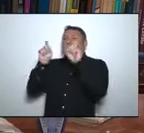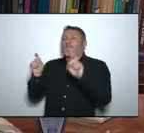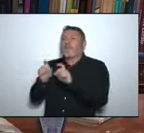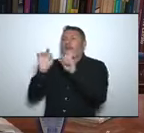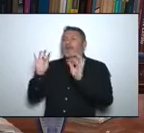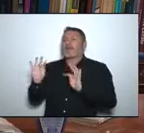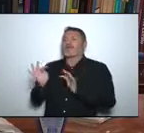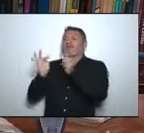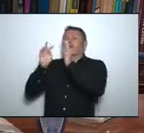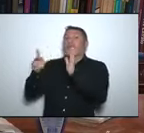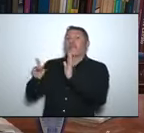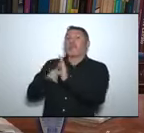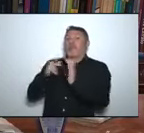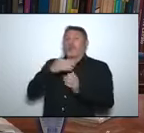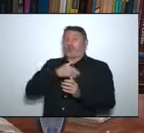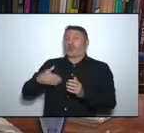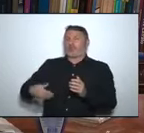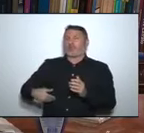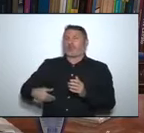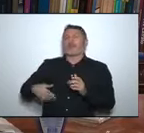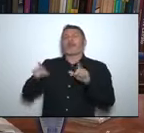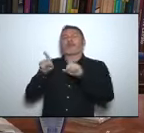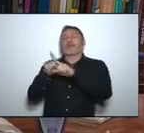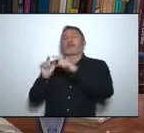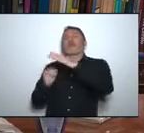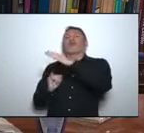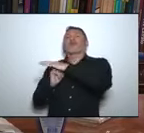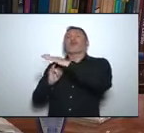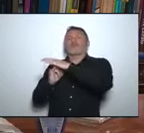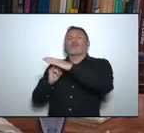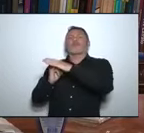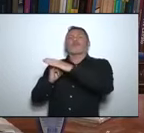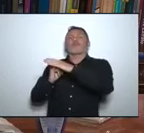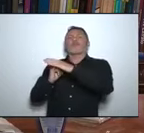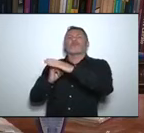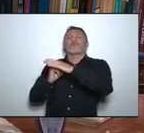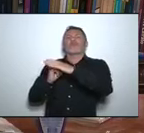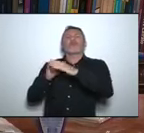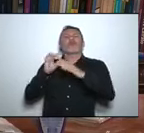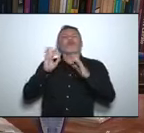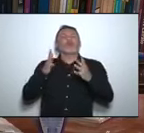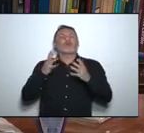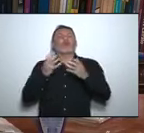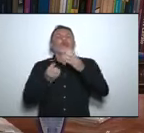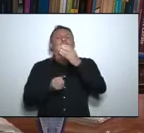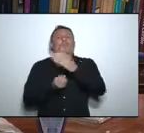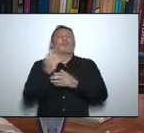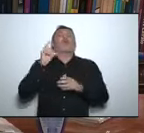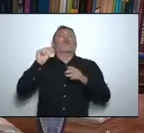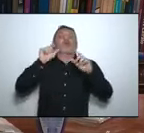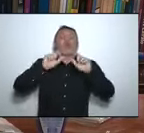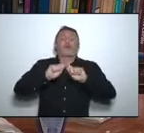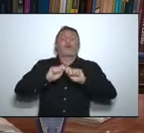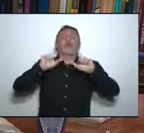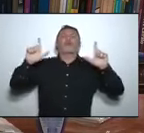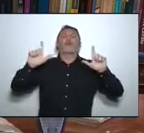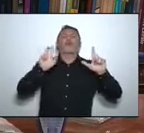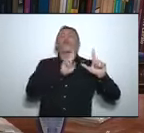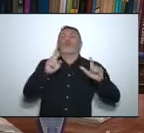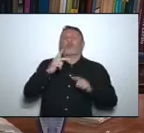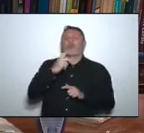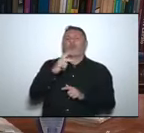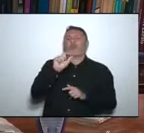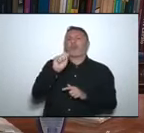nós desenvolvemos um sistema chamado Painel Covid. Esse Painel Covid